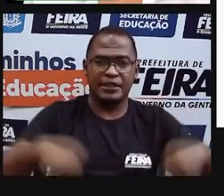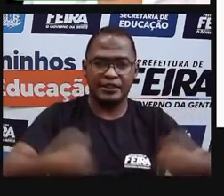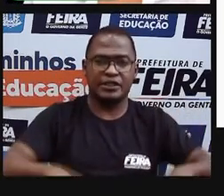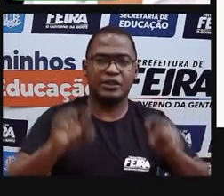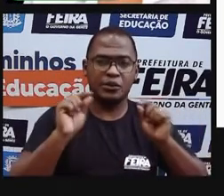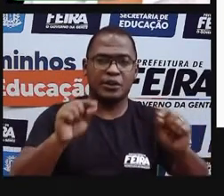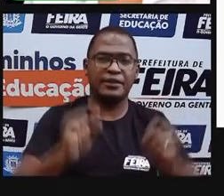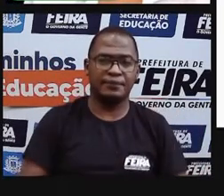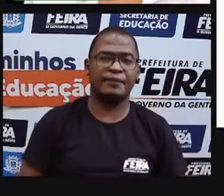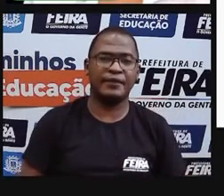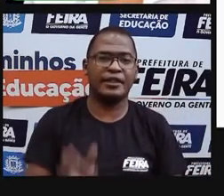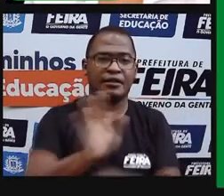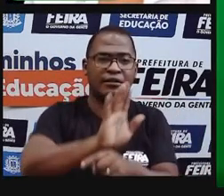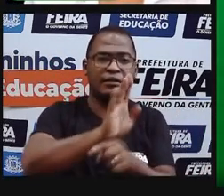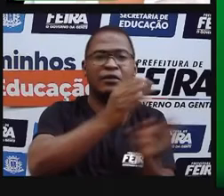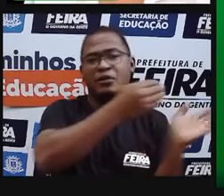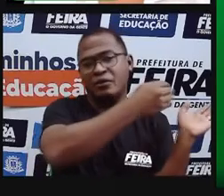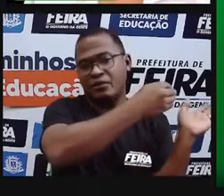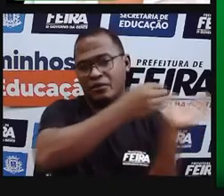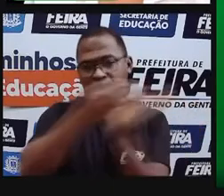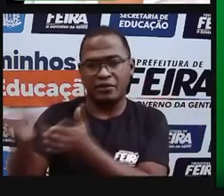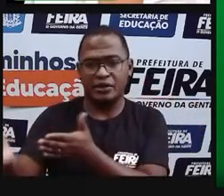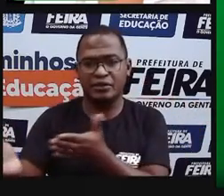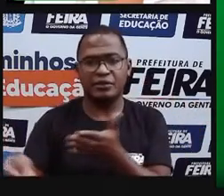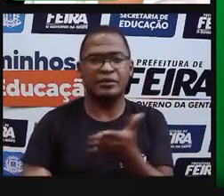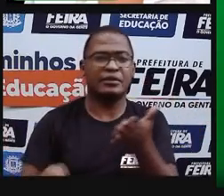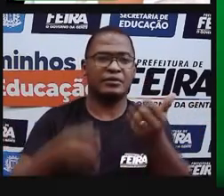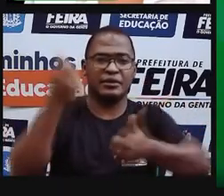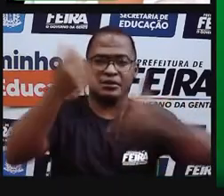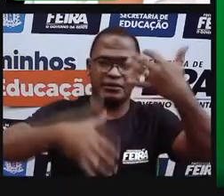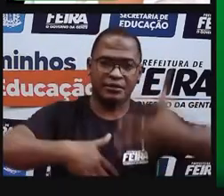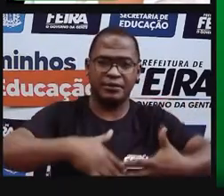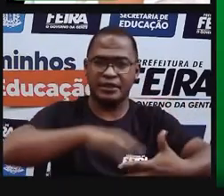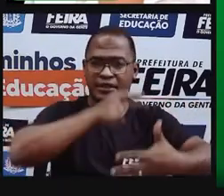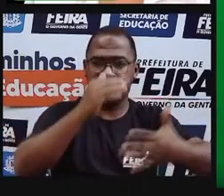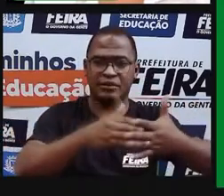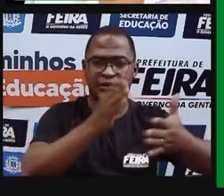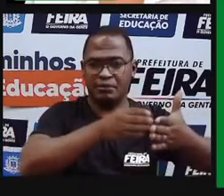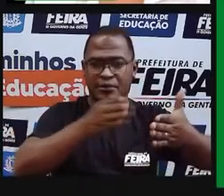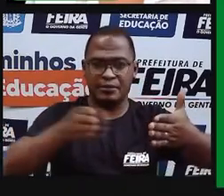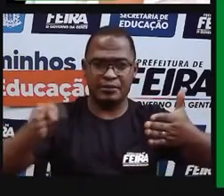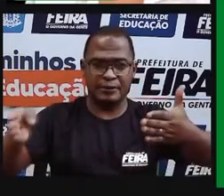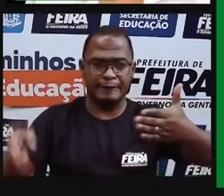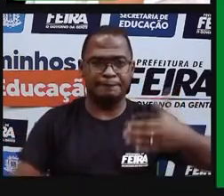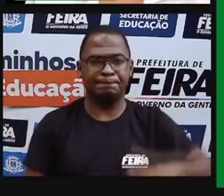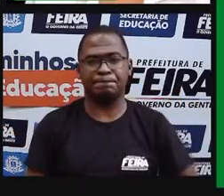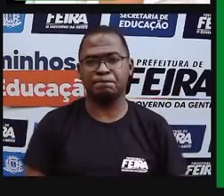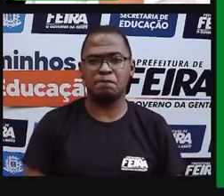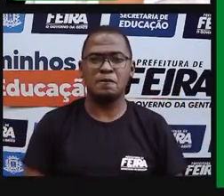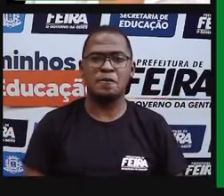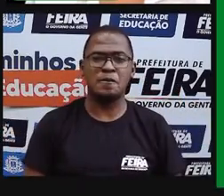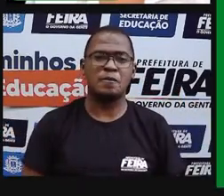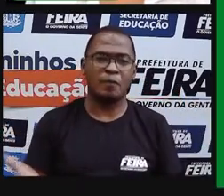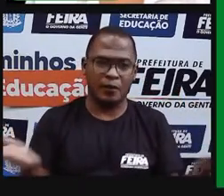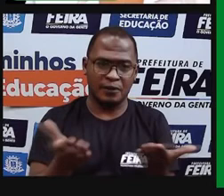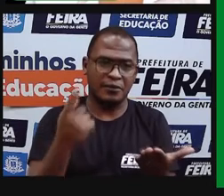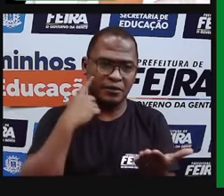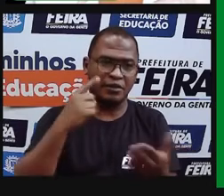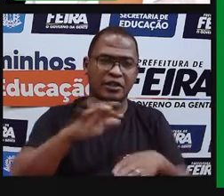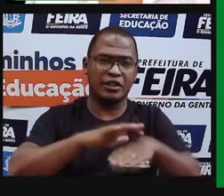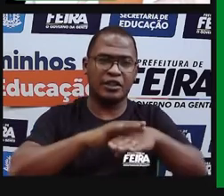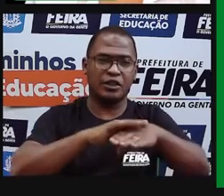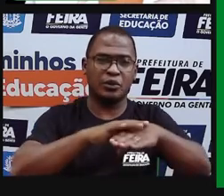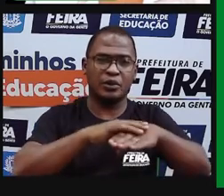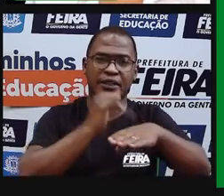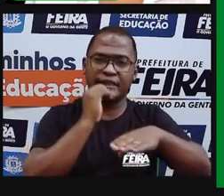Atualmente, nos deparamos com o aumento de doenças crônicas, como diabetes, hipertensão e obesidade,